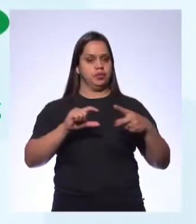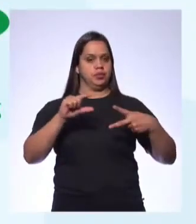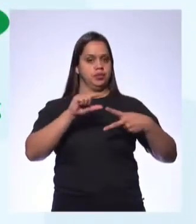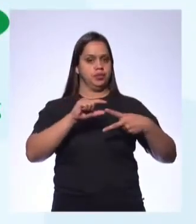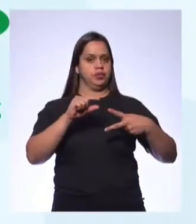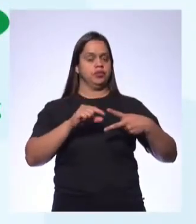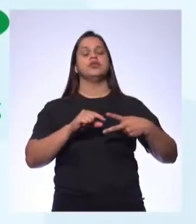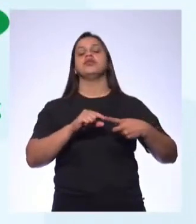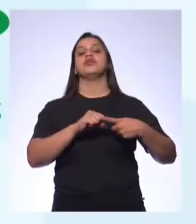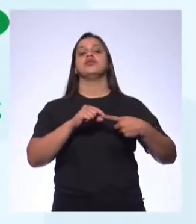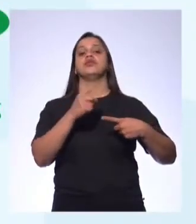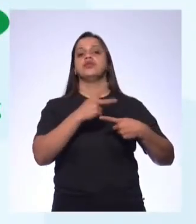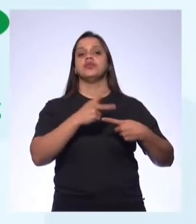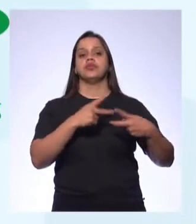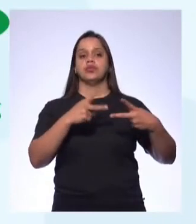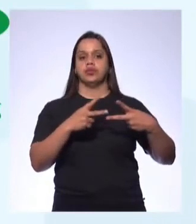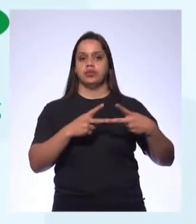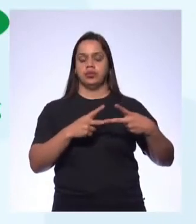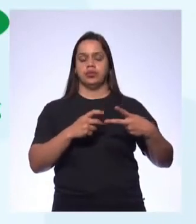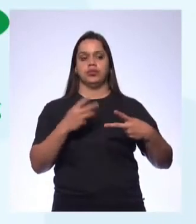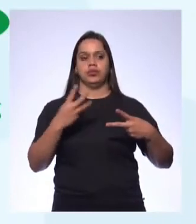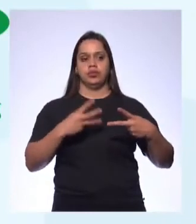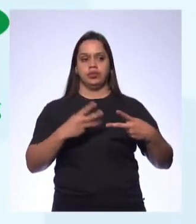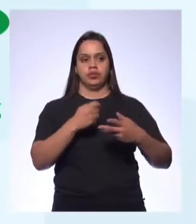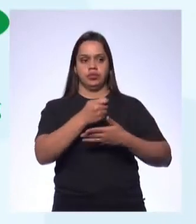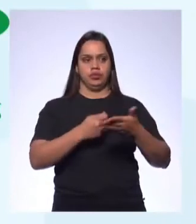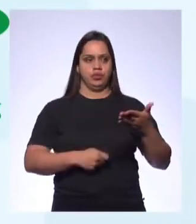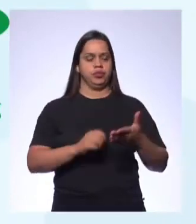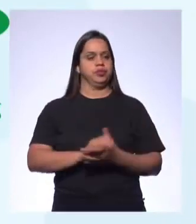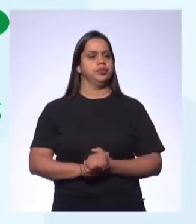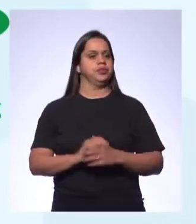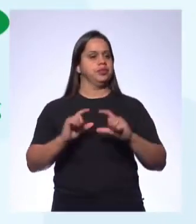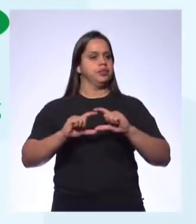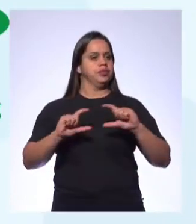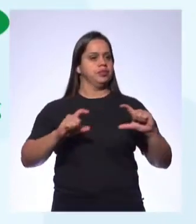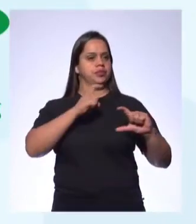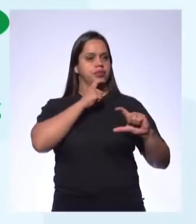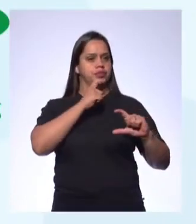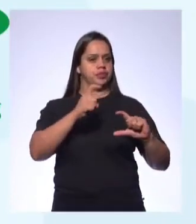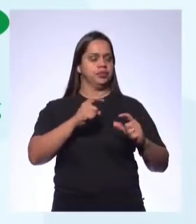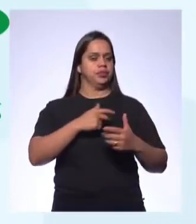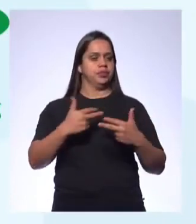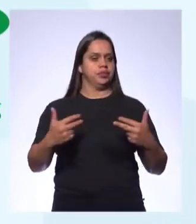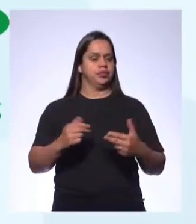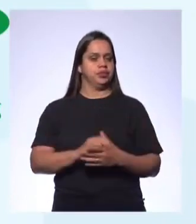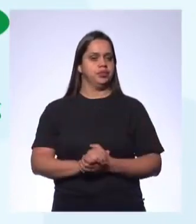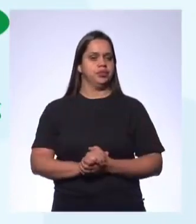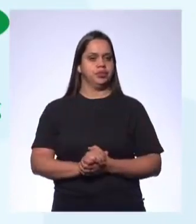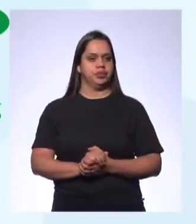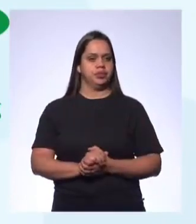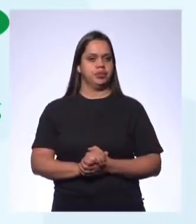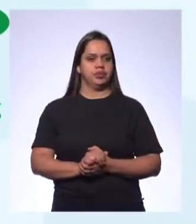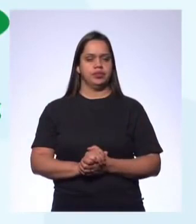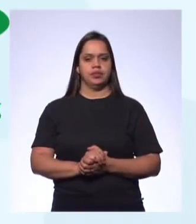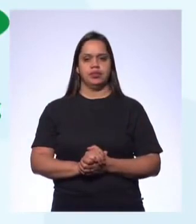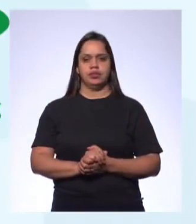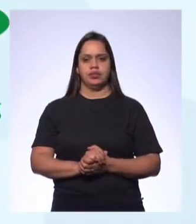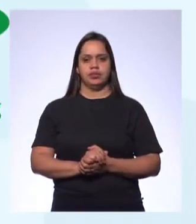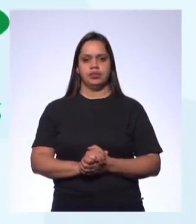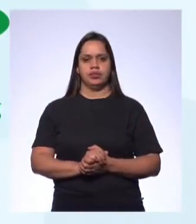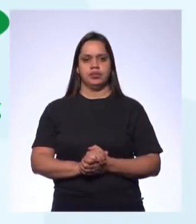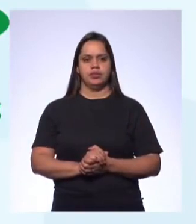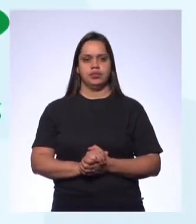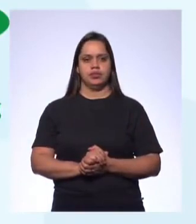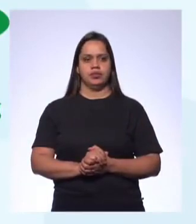disasters are floods, landslides, erosions, earthquakes, tornadoes, hurricanes, storms, droughts and